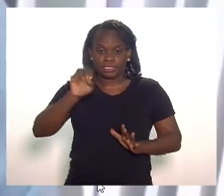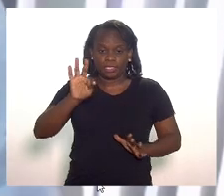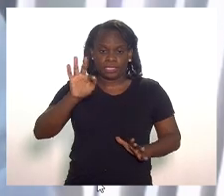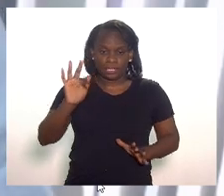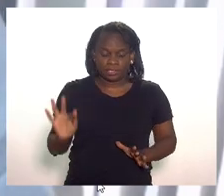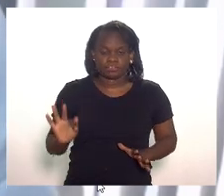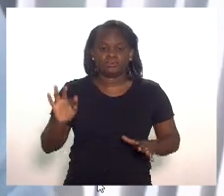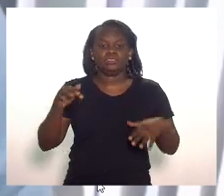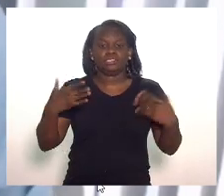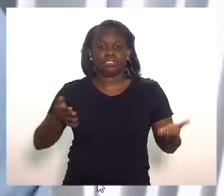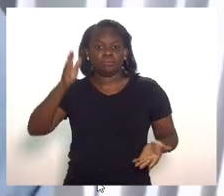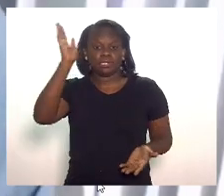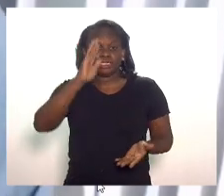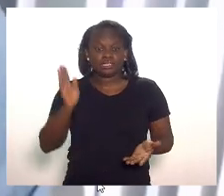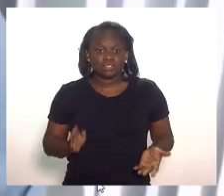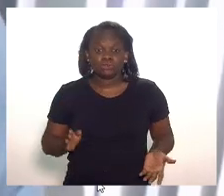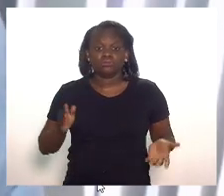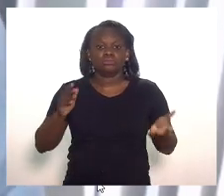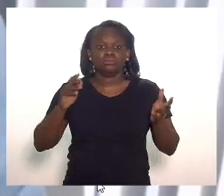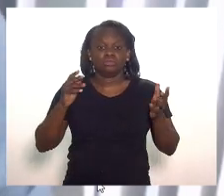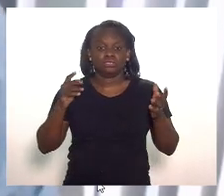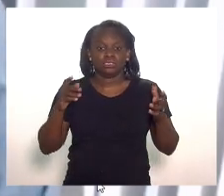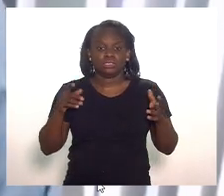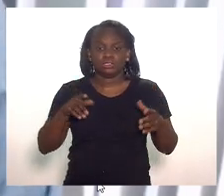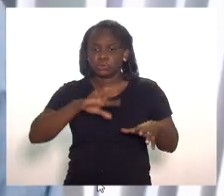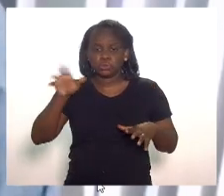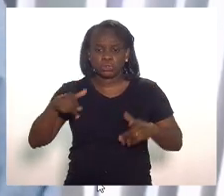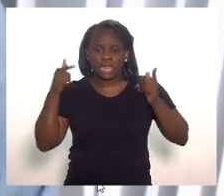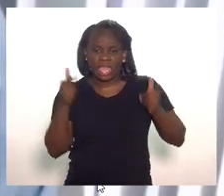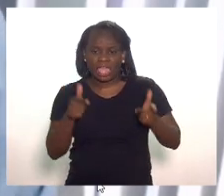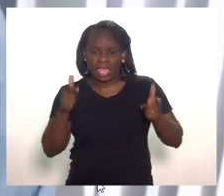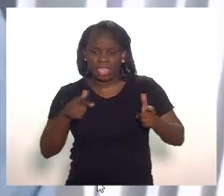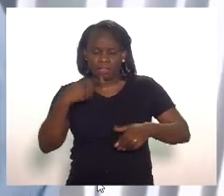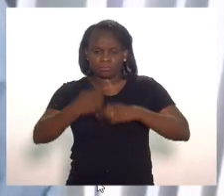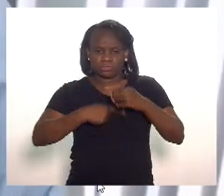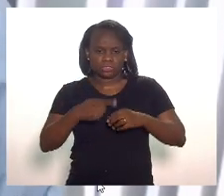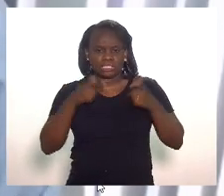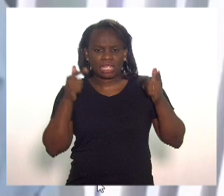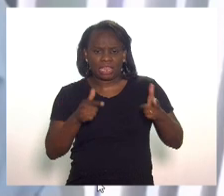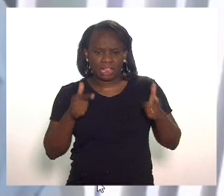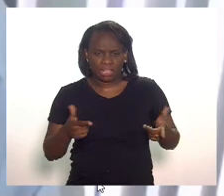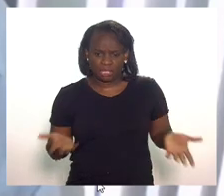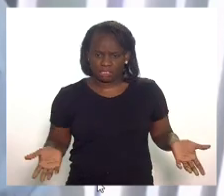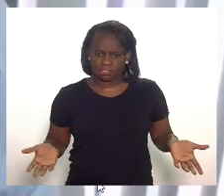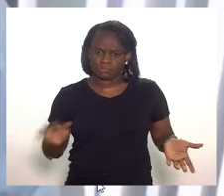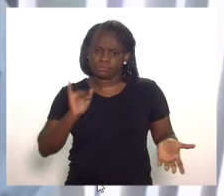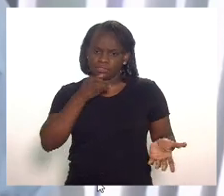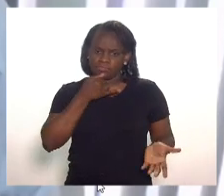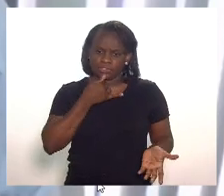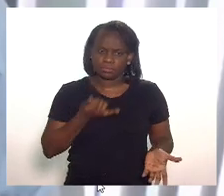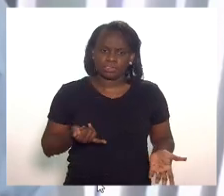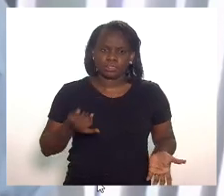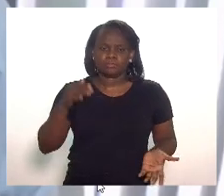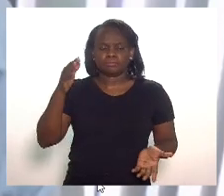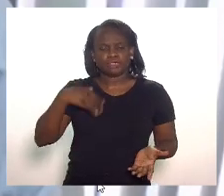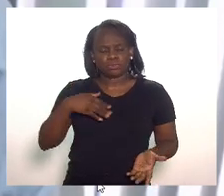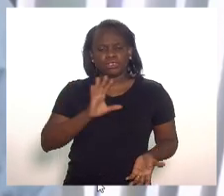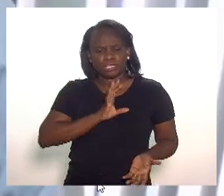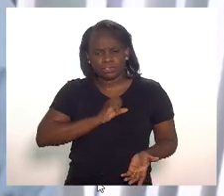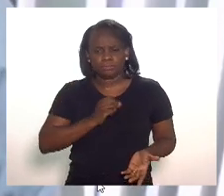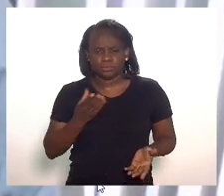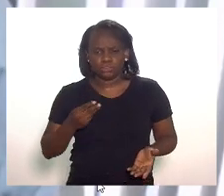o Brasil está virando inclusive chacota no mundo infelizmente num país que eu aprecio tanto